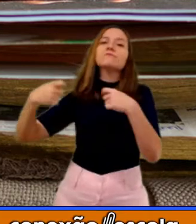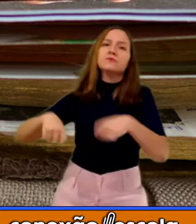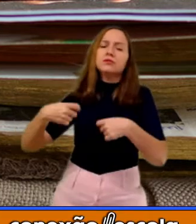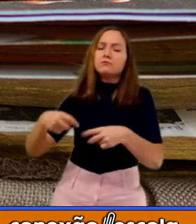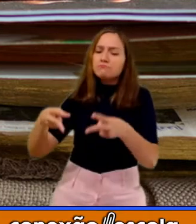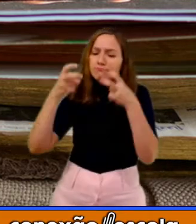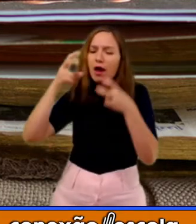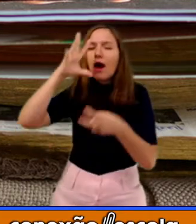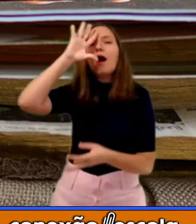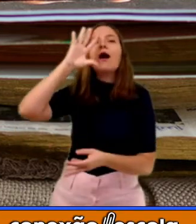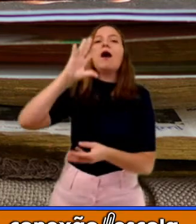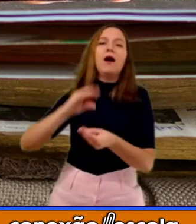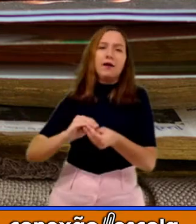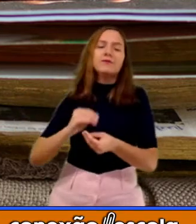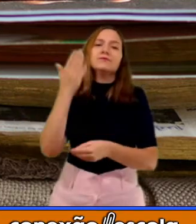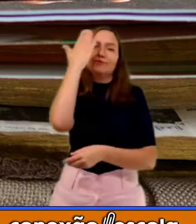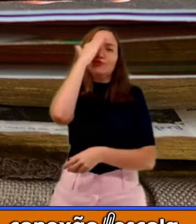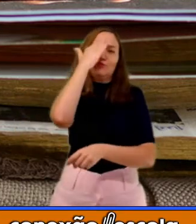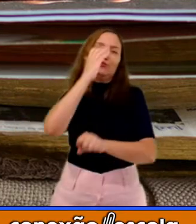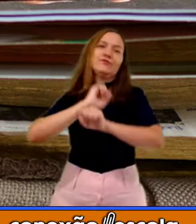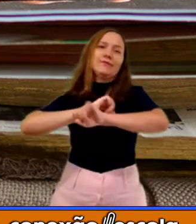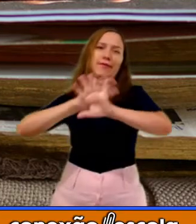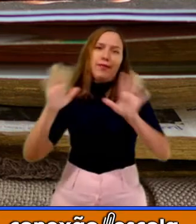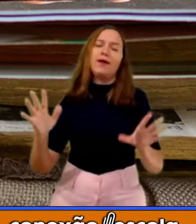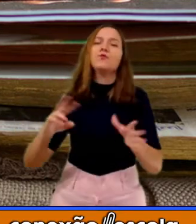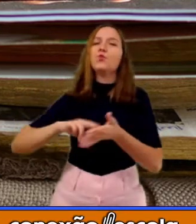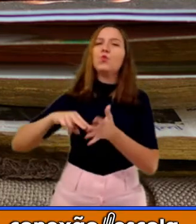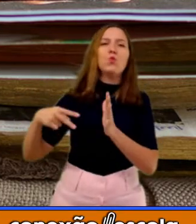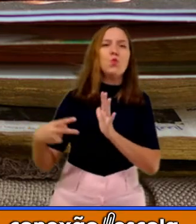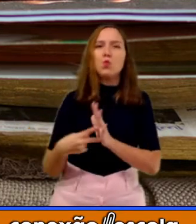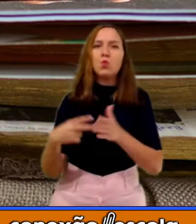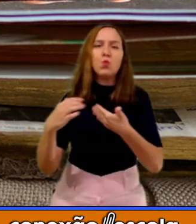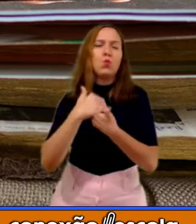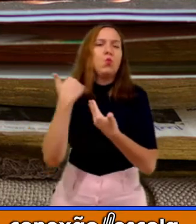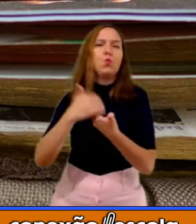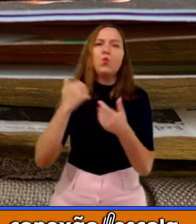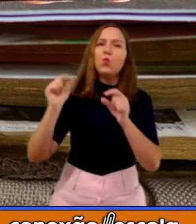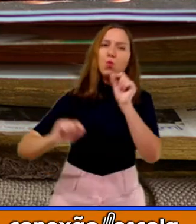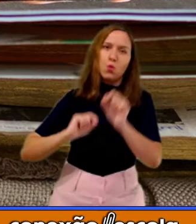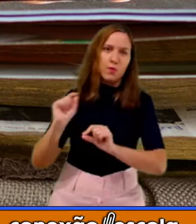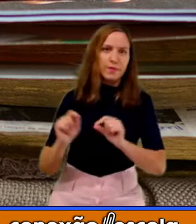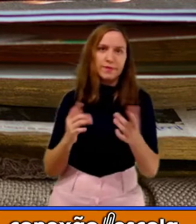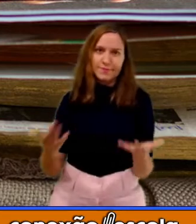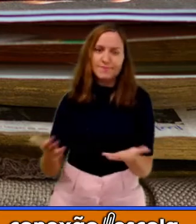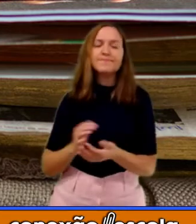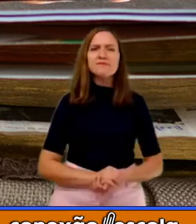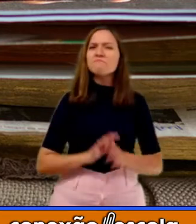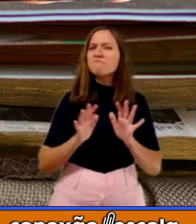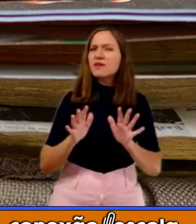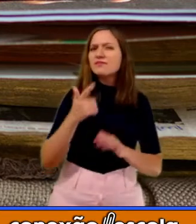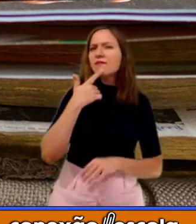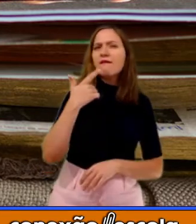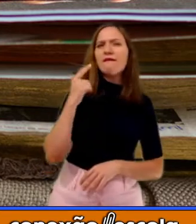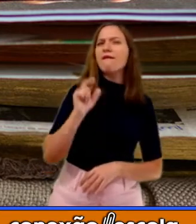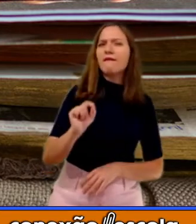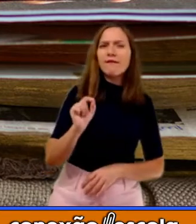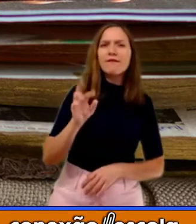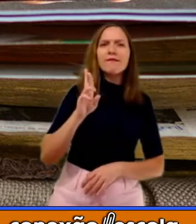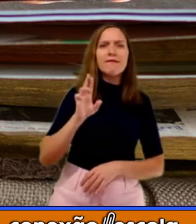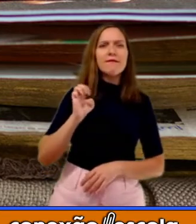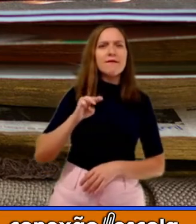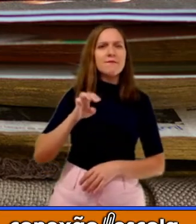entender a mensagem e codificar ali o que está escrito nessa mensagem. Quem é o remetente?